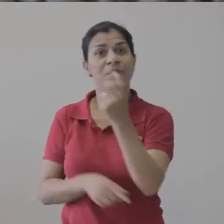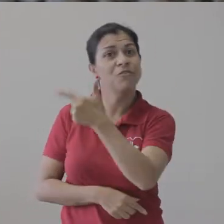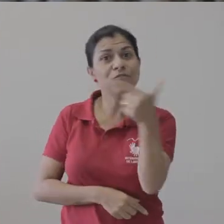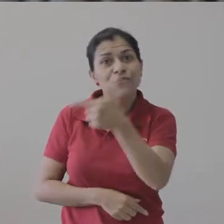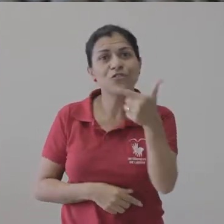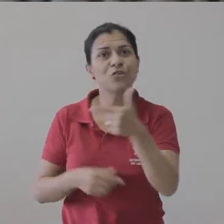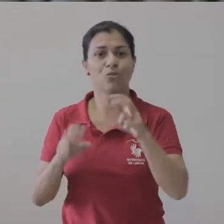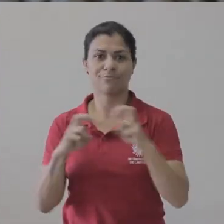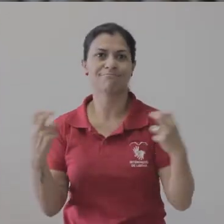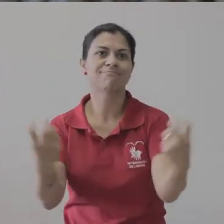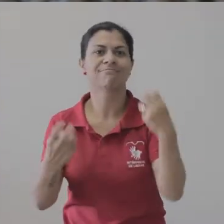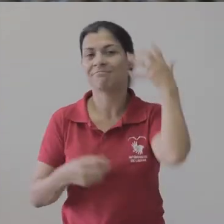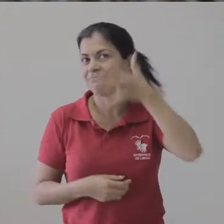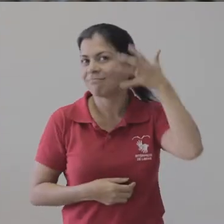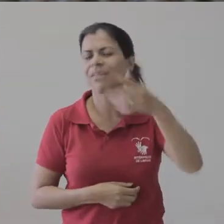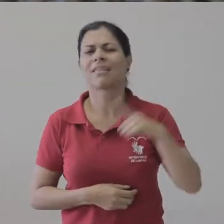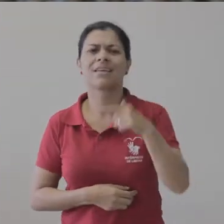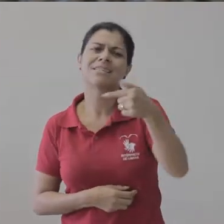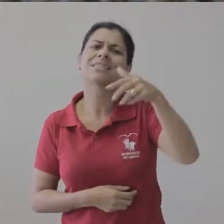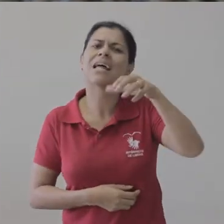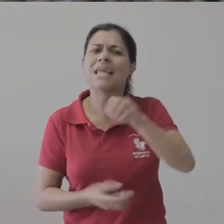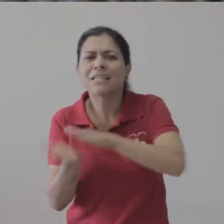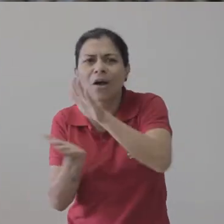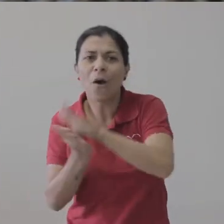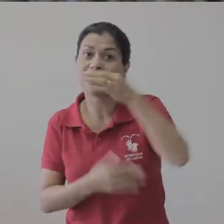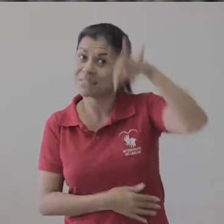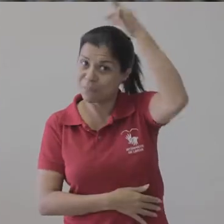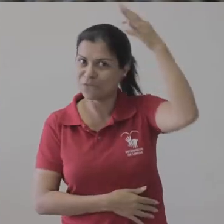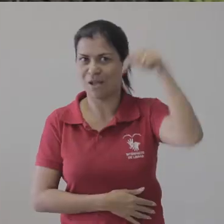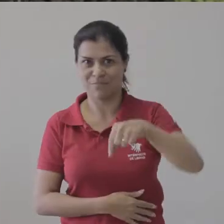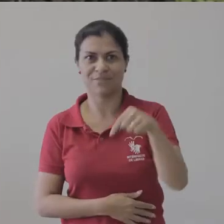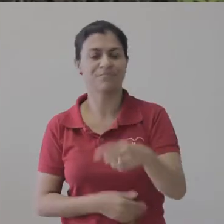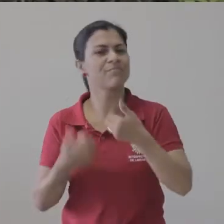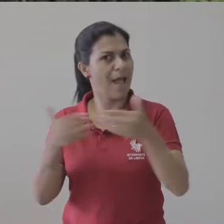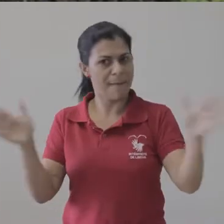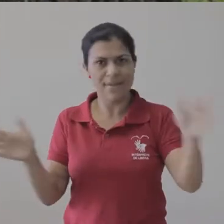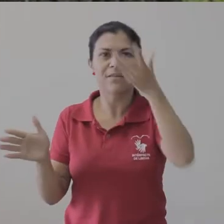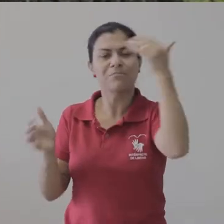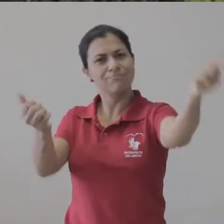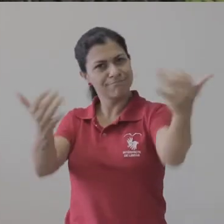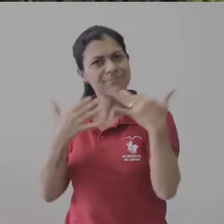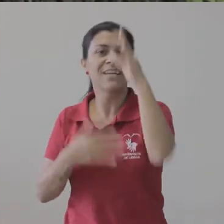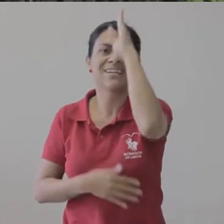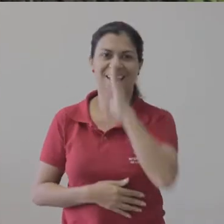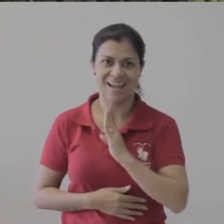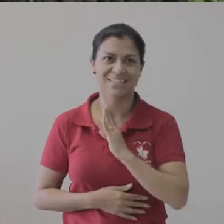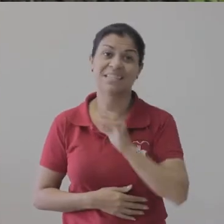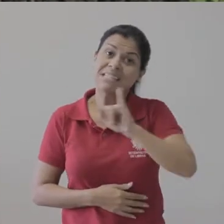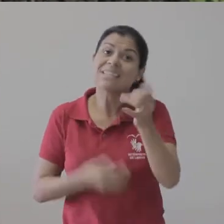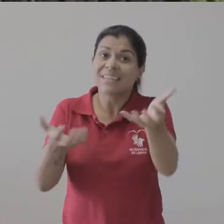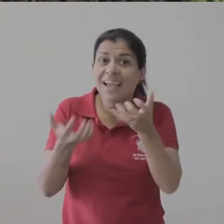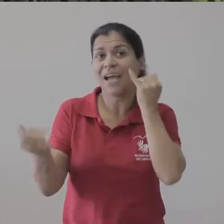mesas redondas, mais o lançamento de 70 obras de autores capixabas. A feira é aberta ao público e a entrada é